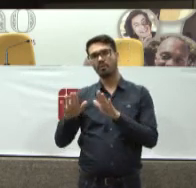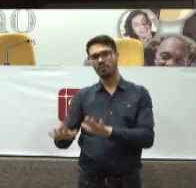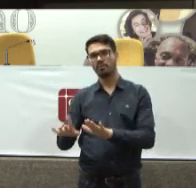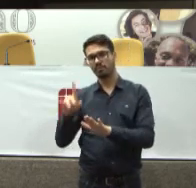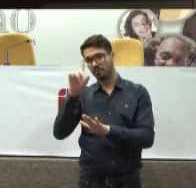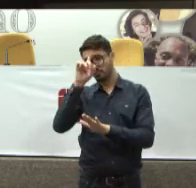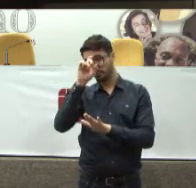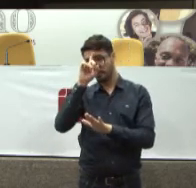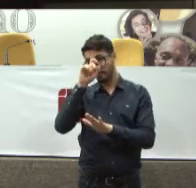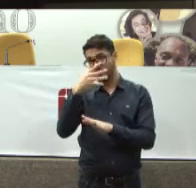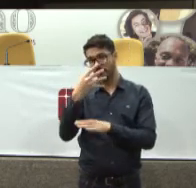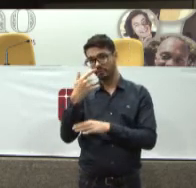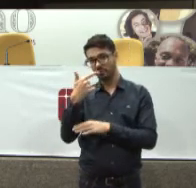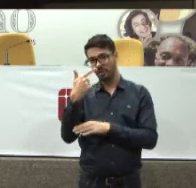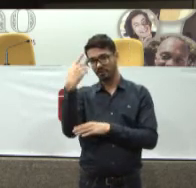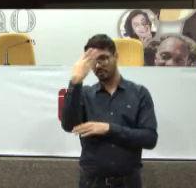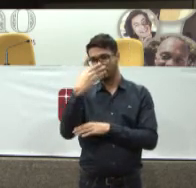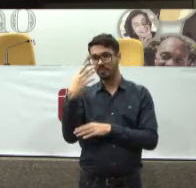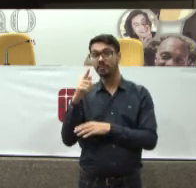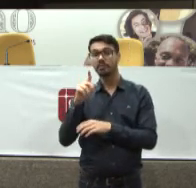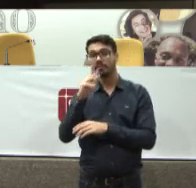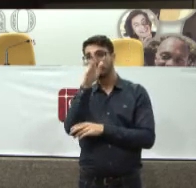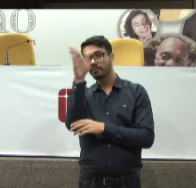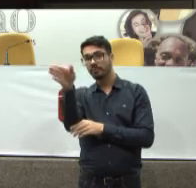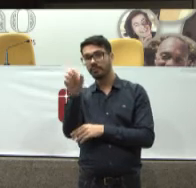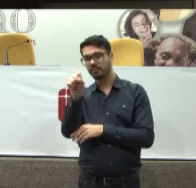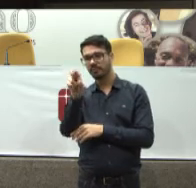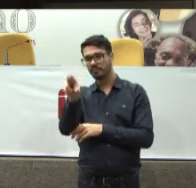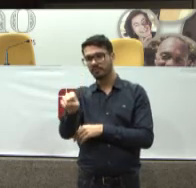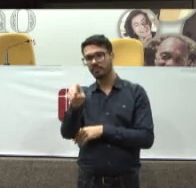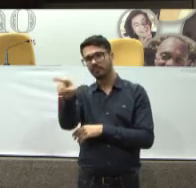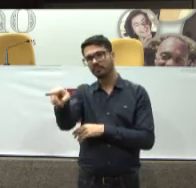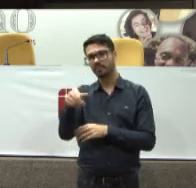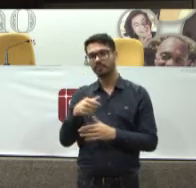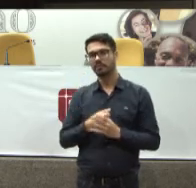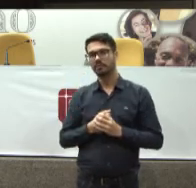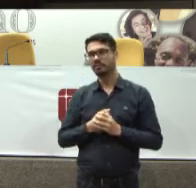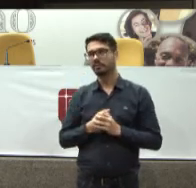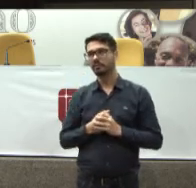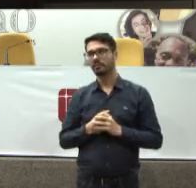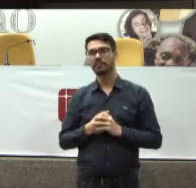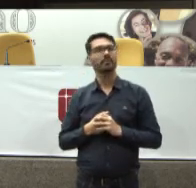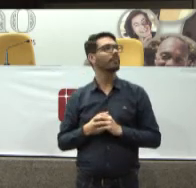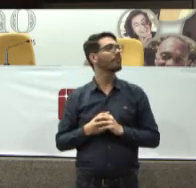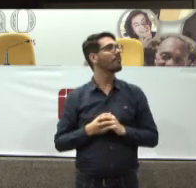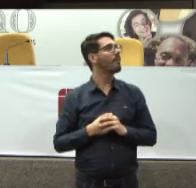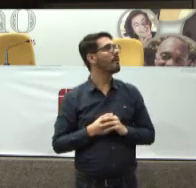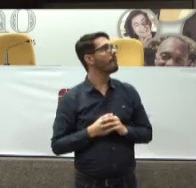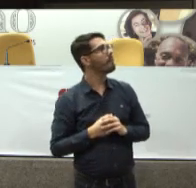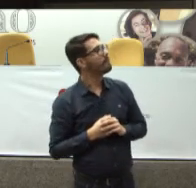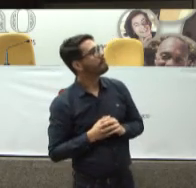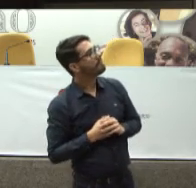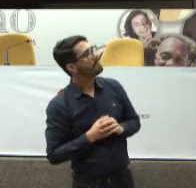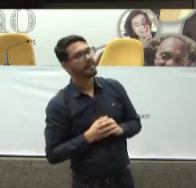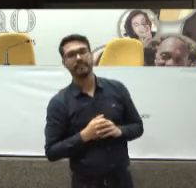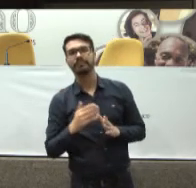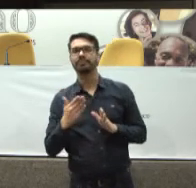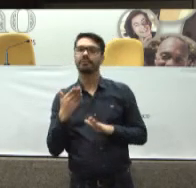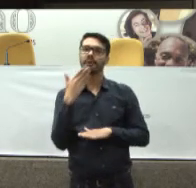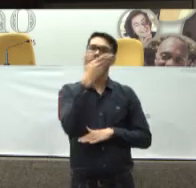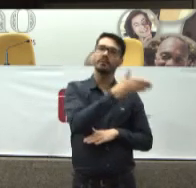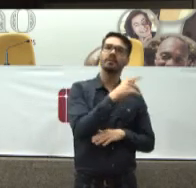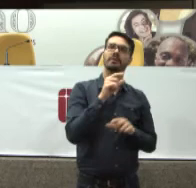desamparada E ela vai fazer o que? Vai buscar o SUS Mas ela não vai buscar Uma porta de entrada do SUS Ela vai buscar a defensoria